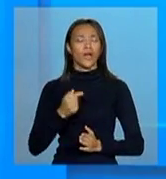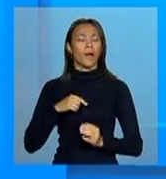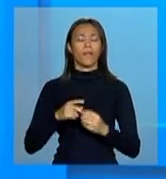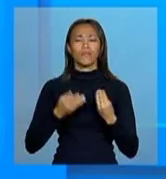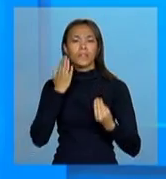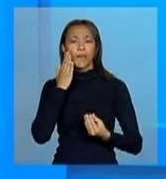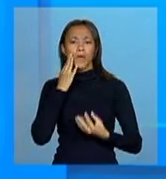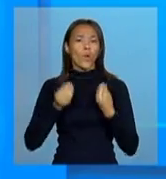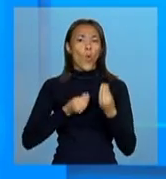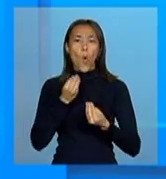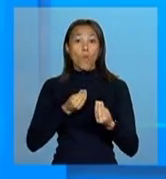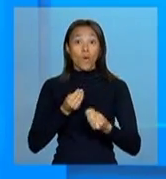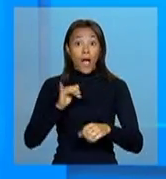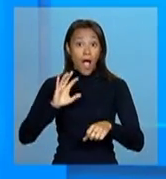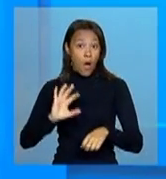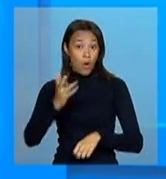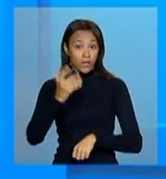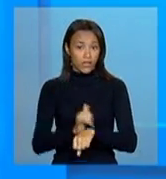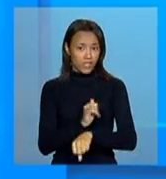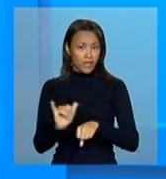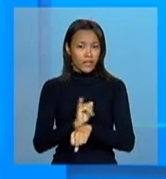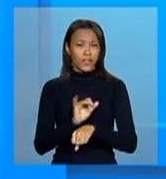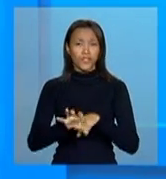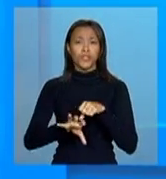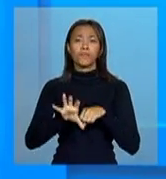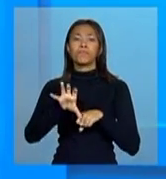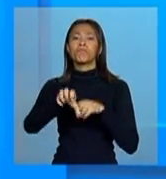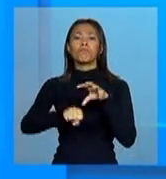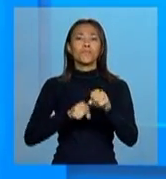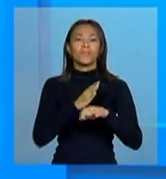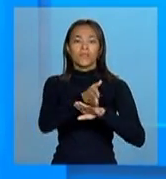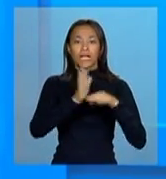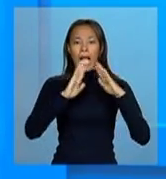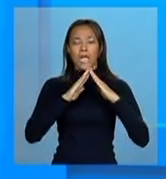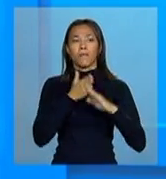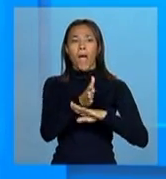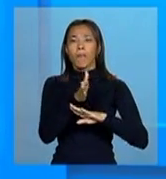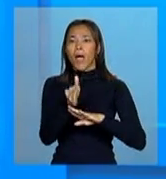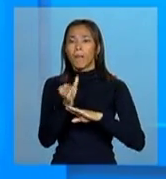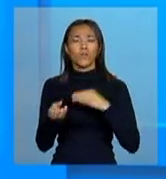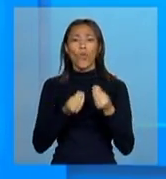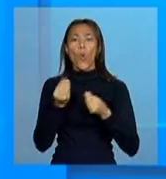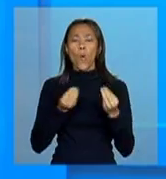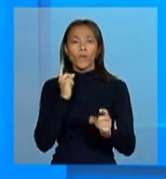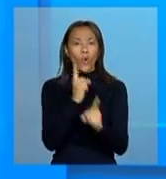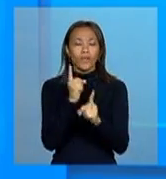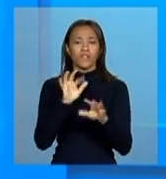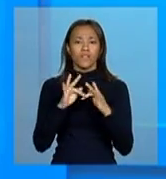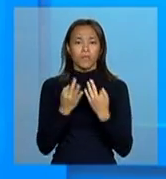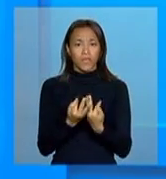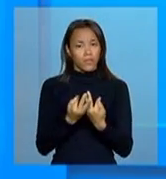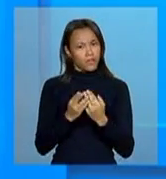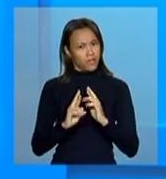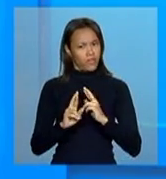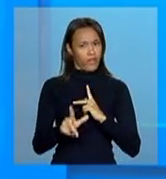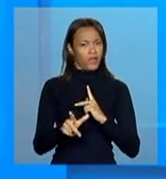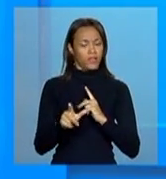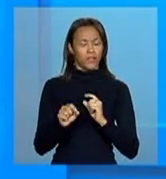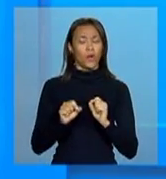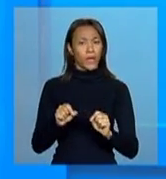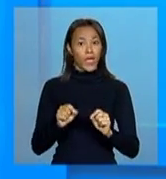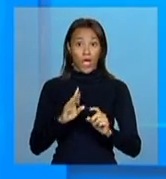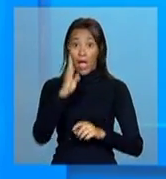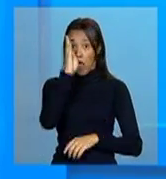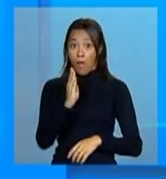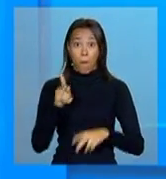funcionam as estratégias de busca. Mas aí vem a pergunta. Como cadastrá-las? Existe diferença? Afinal, o povo